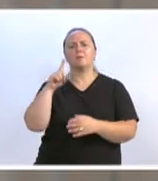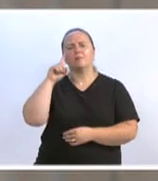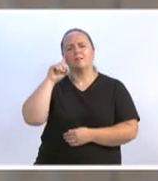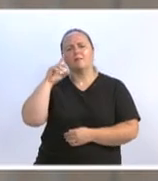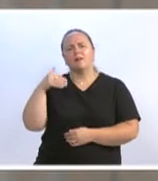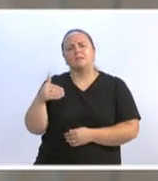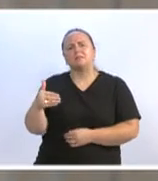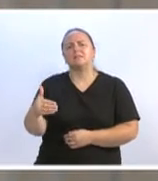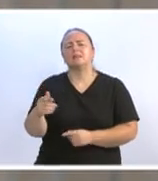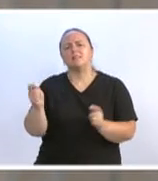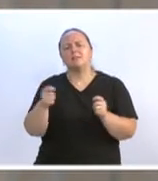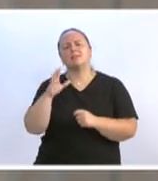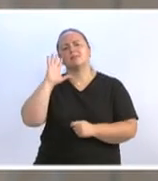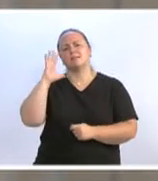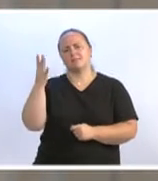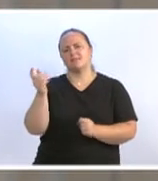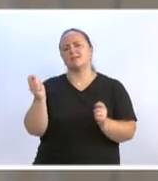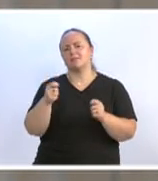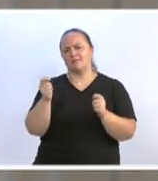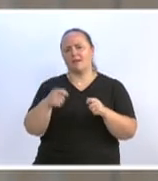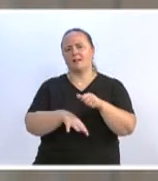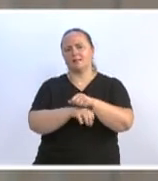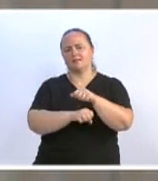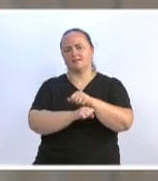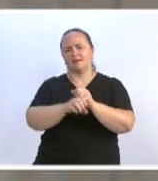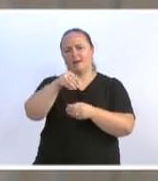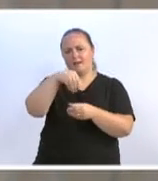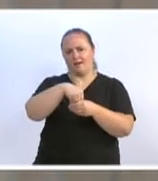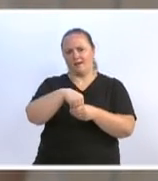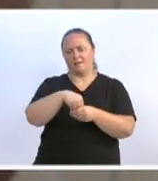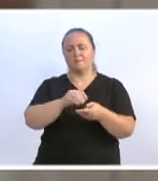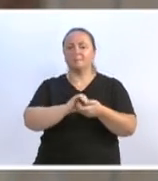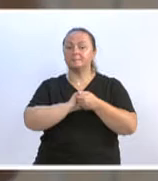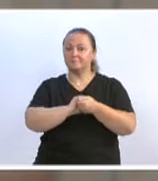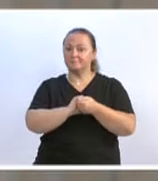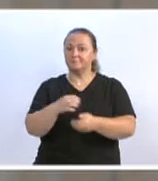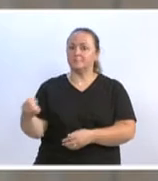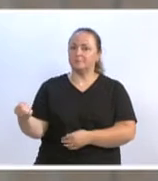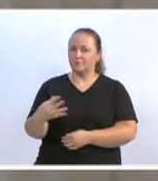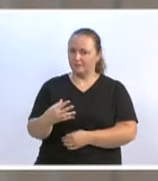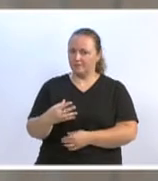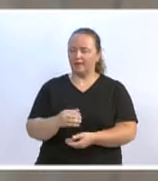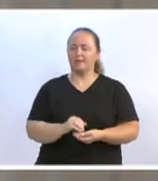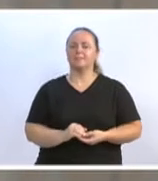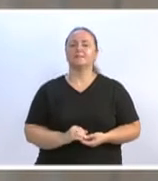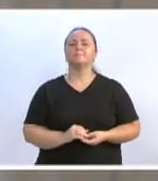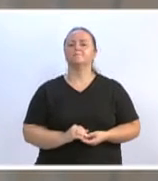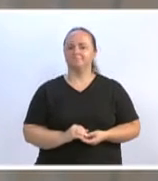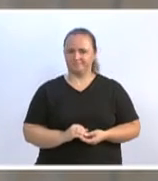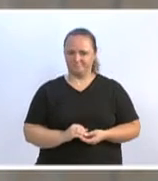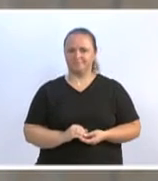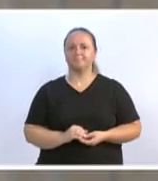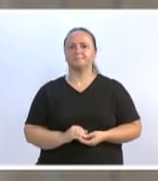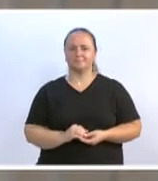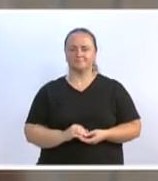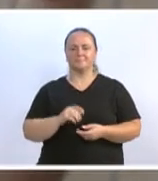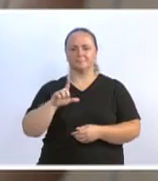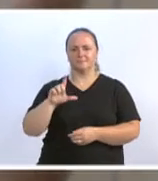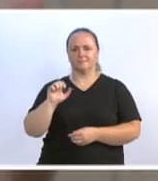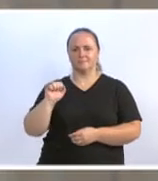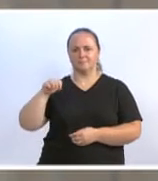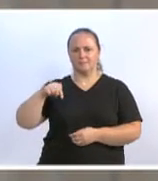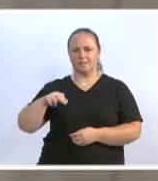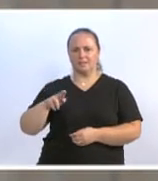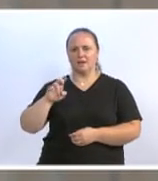servidor, que pode ser resolvido. Mas parabéns por ter essa notícia e que o Lange siga o seu caminho e agradeço